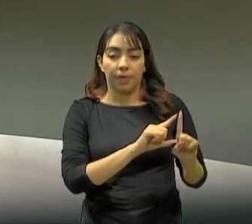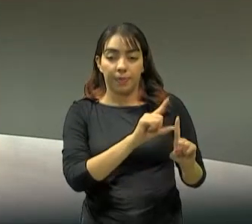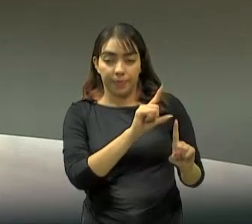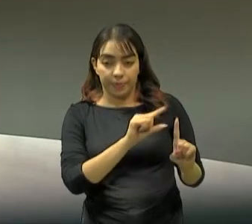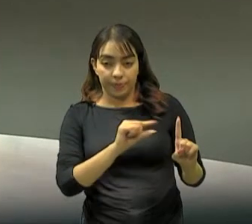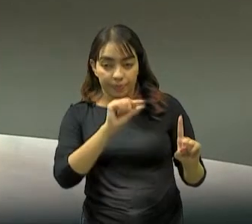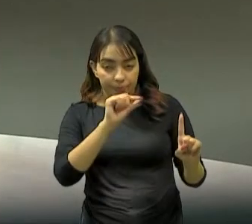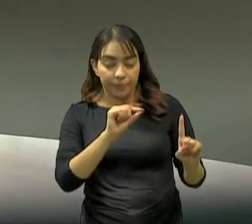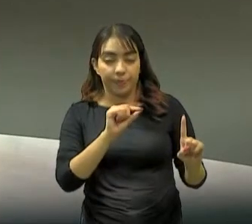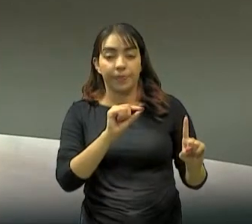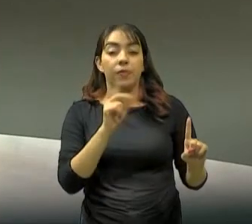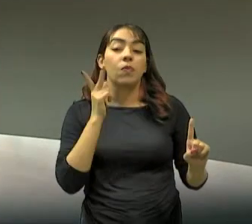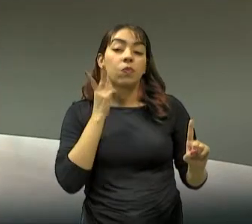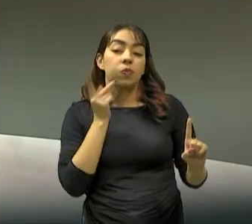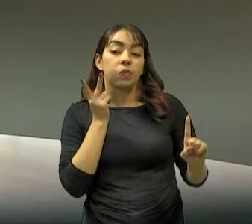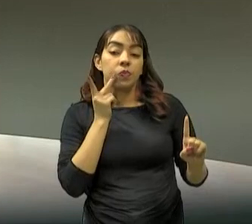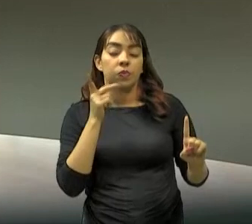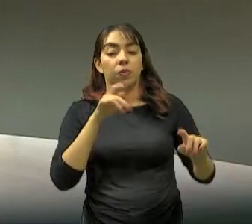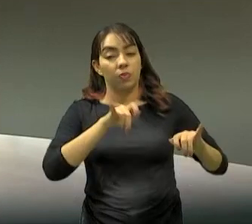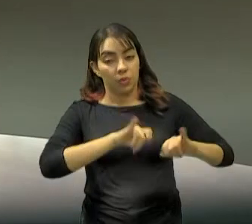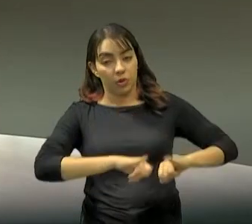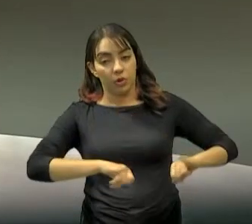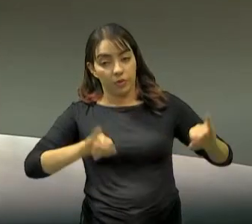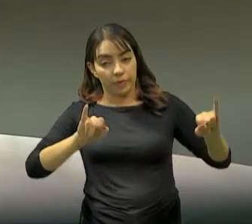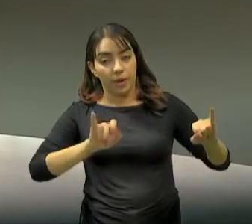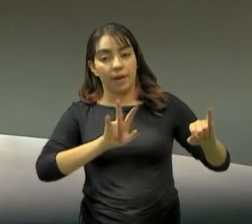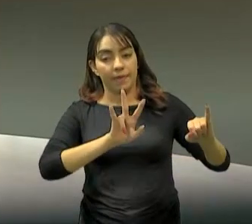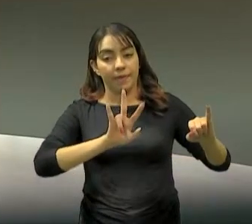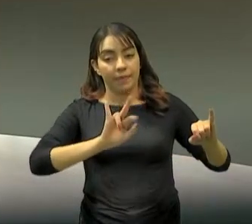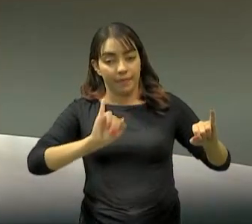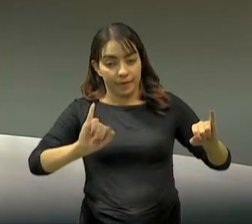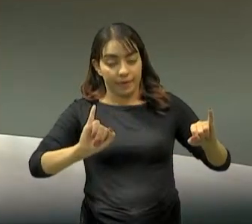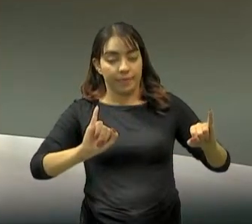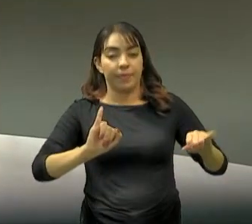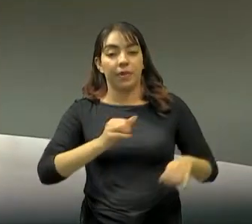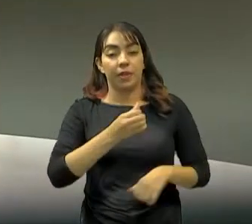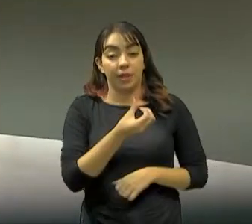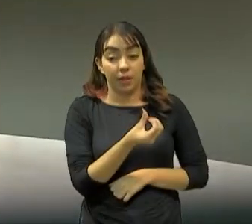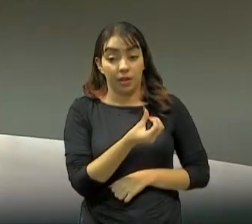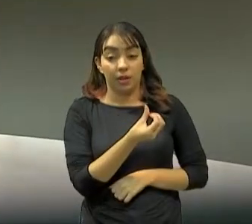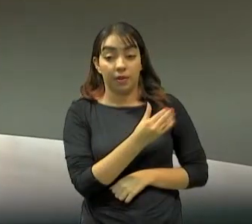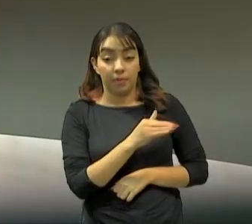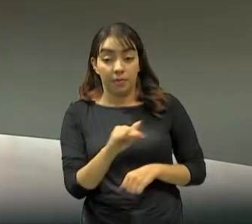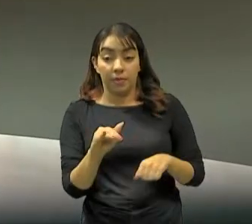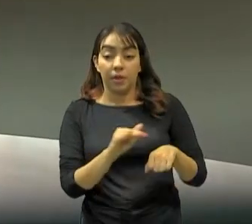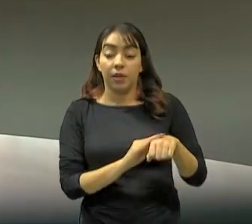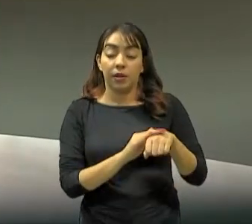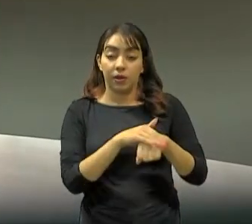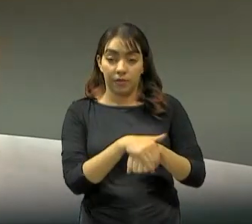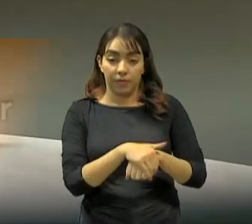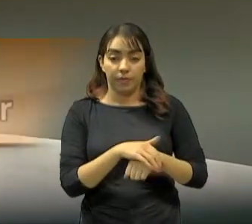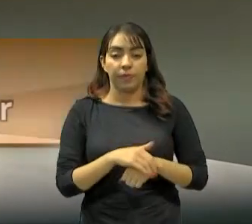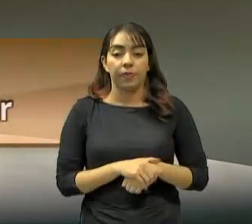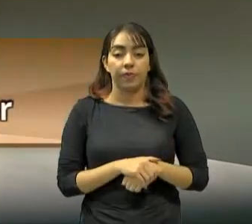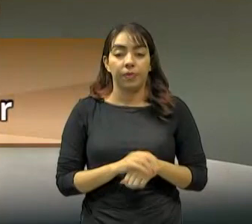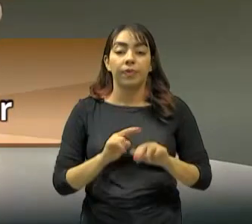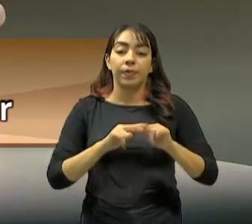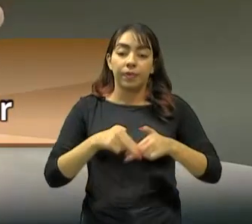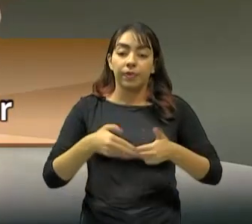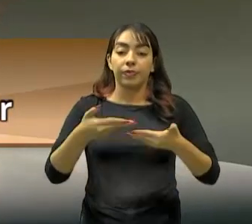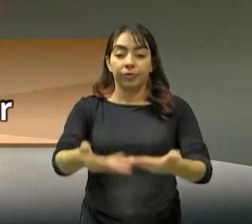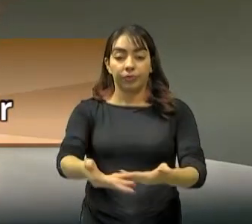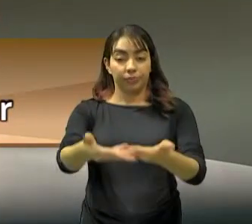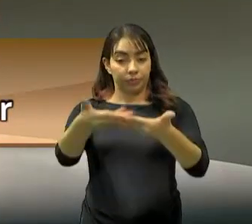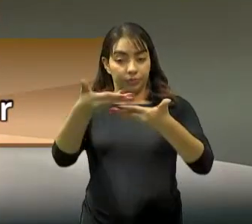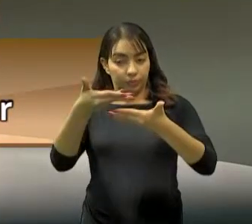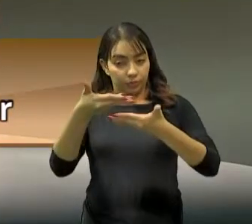das Indústrias, né, do Estado do Ceará, na cobertura, a partir das 18h30. Então, estamos fazendo esse convite para as